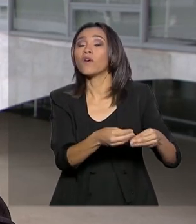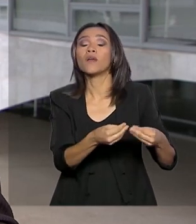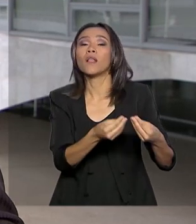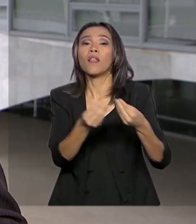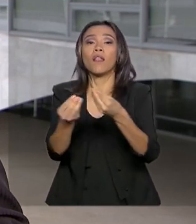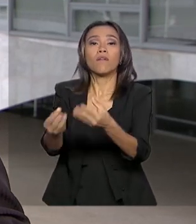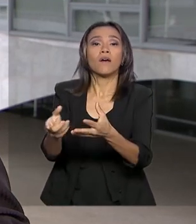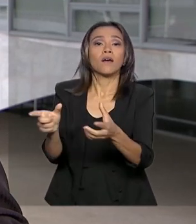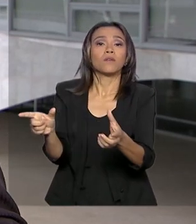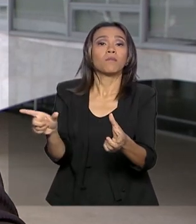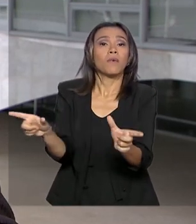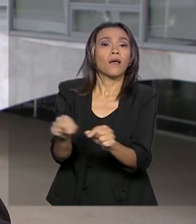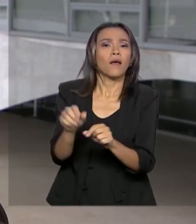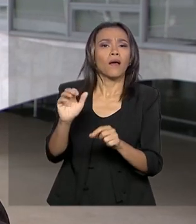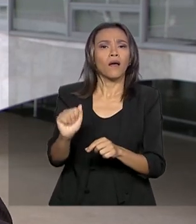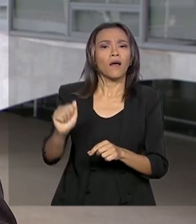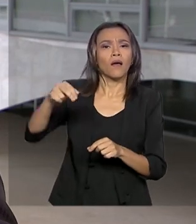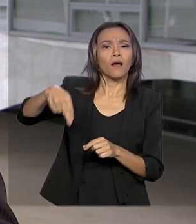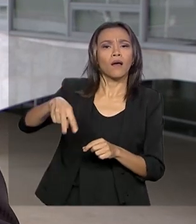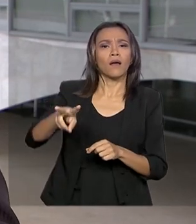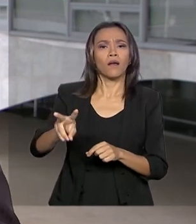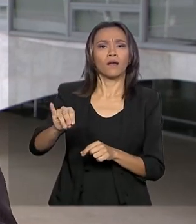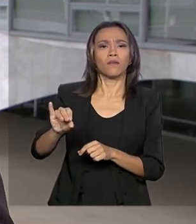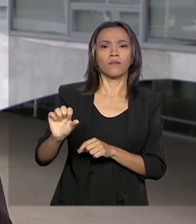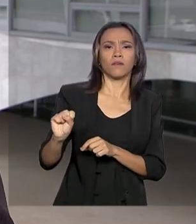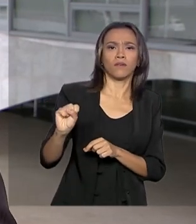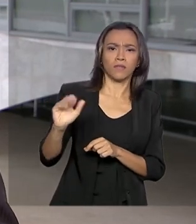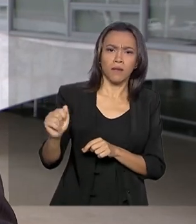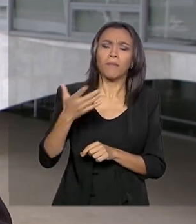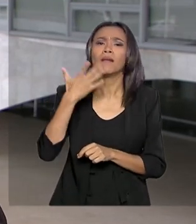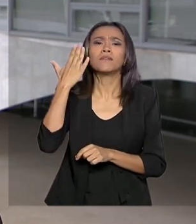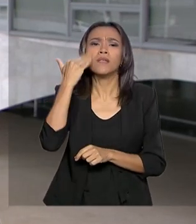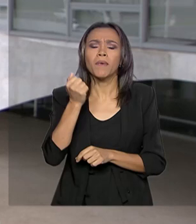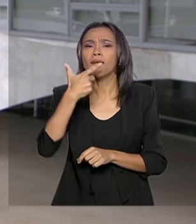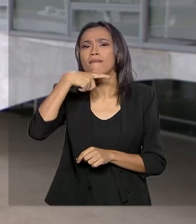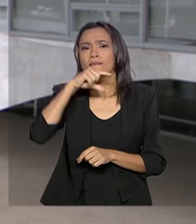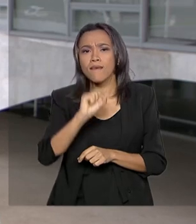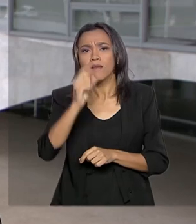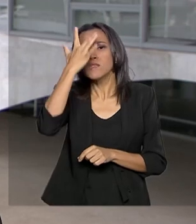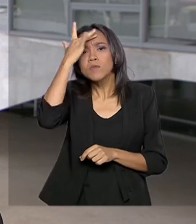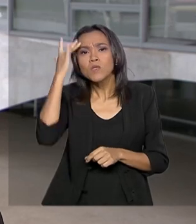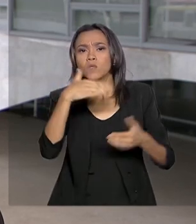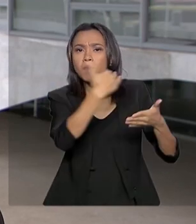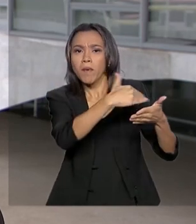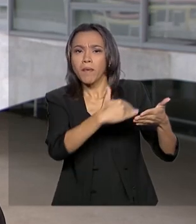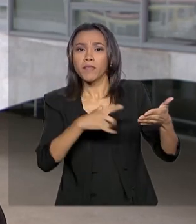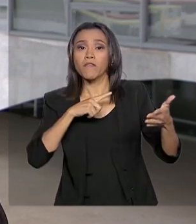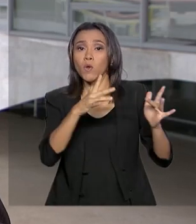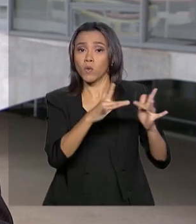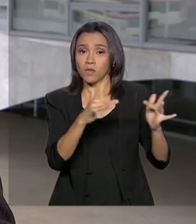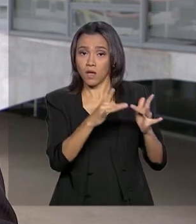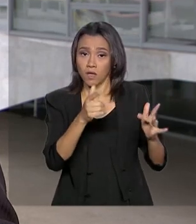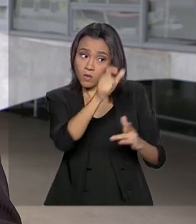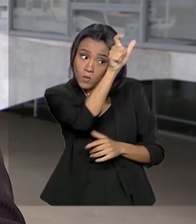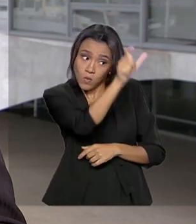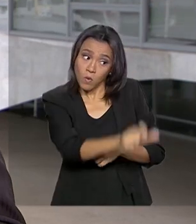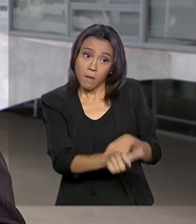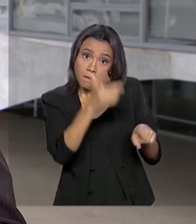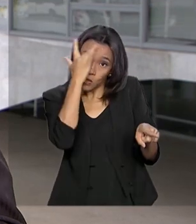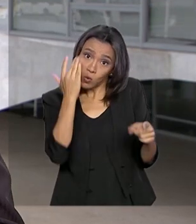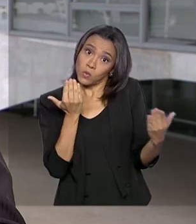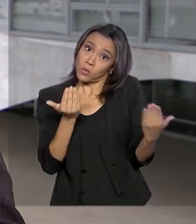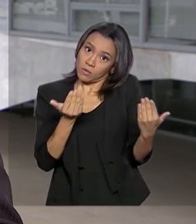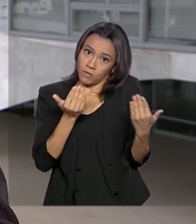Vigilância em Saúde para a investigação dos passageiros do voo que tiveram contato com o caso suspeito. A Anvisa também